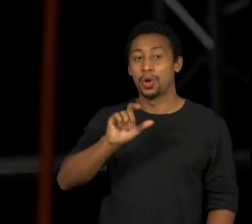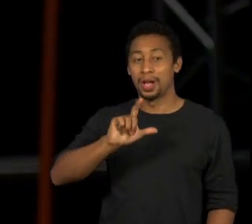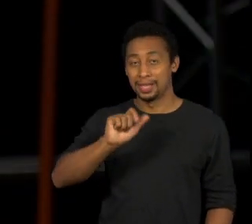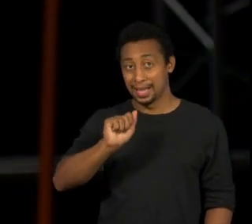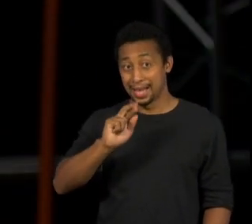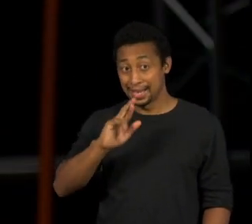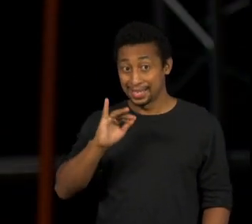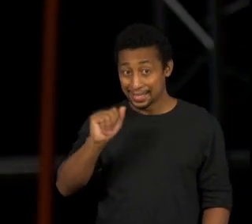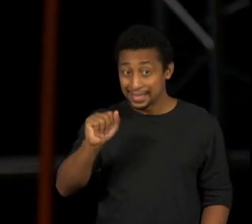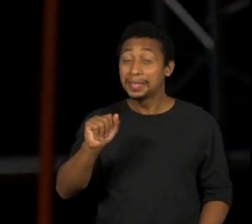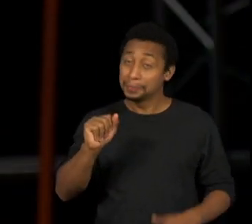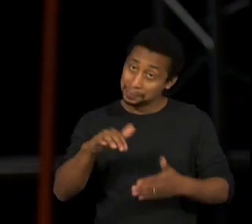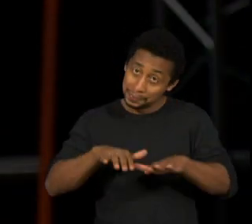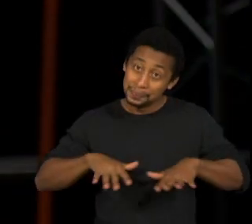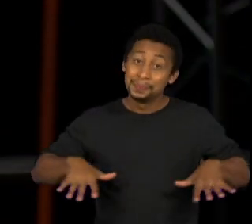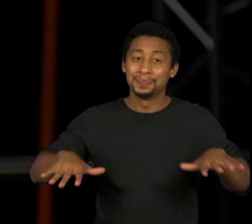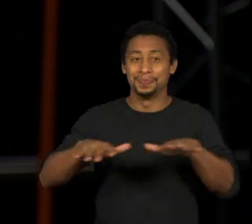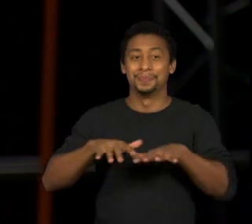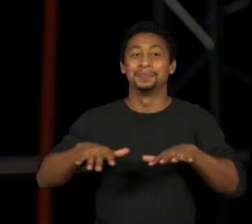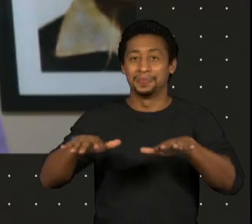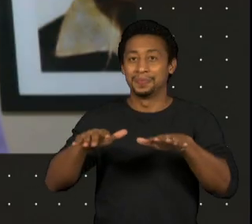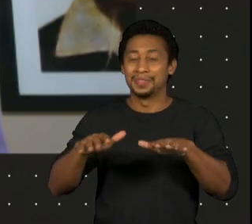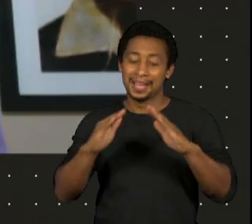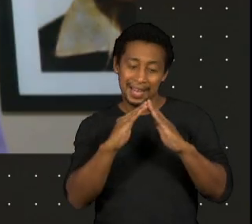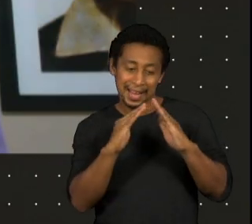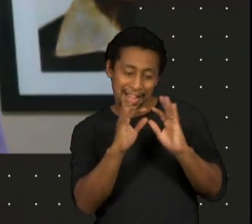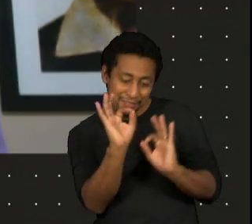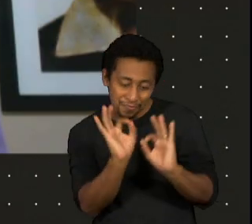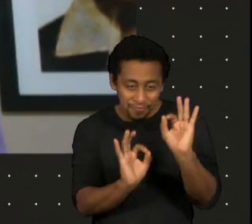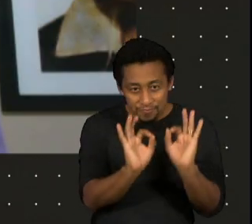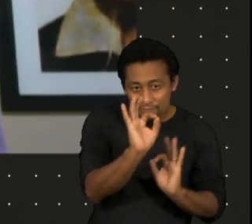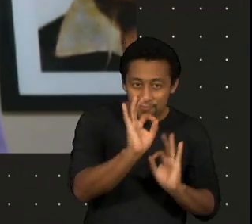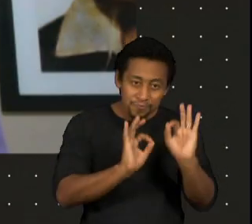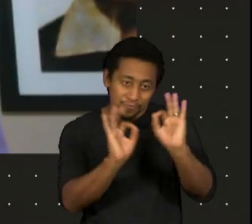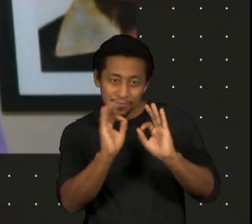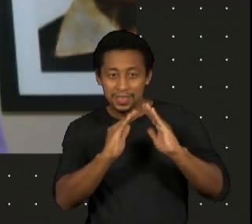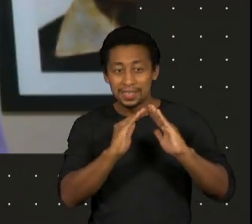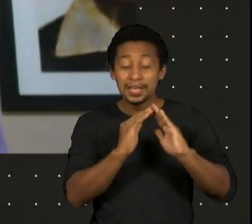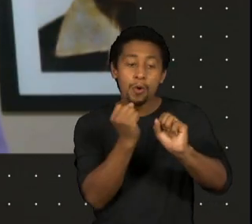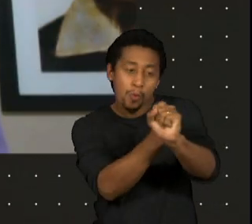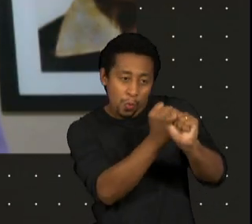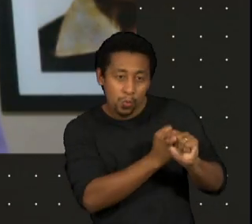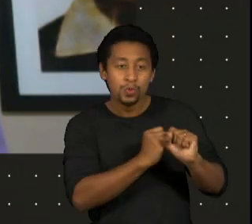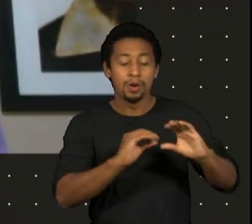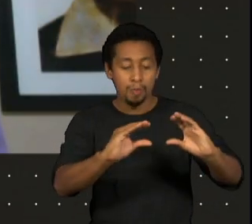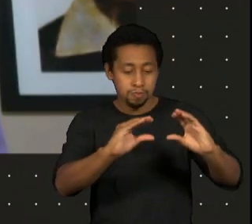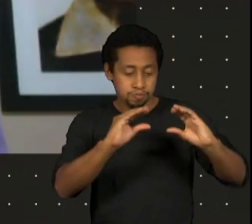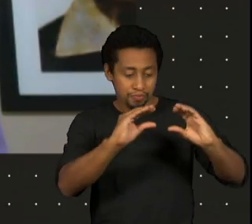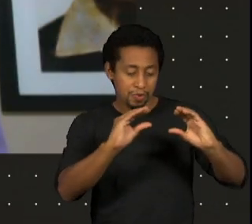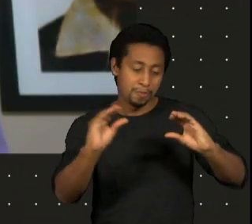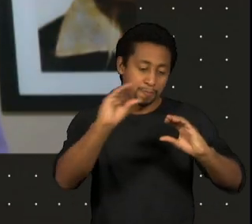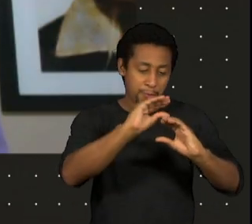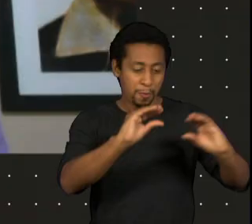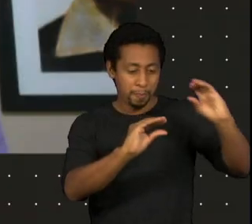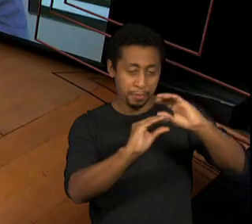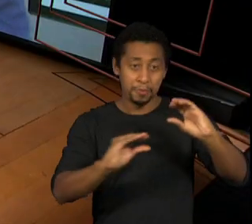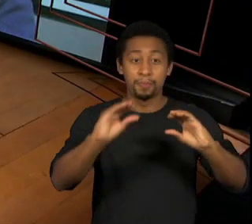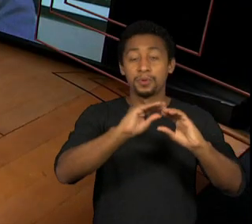Tietê, o barro que tinha, que ele recolhia para fazer os tijolos. E fiquei lá até uns quatro anos. Eu tenho